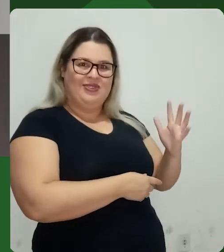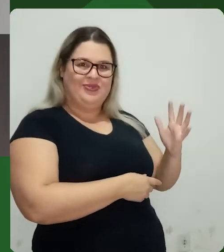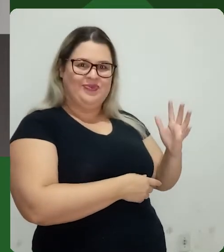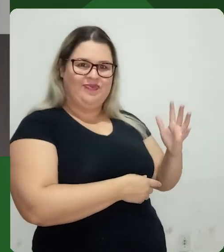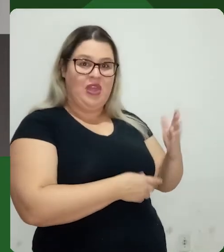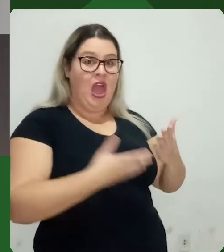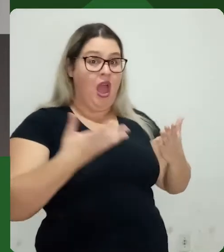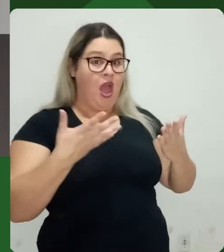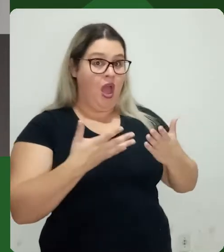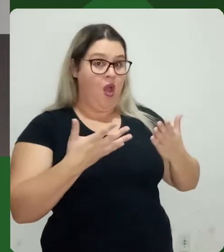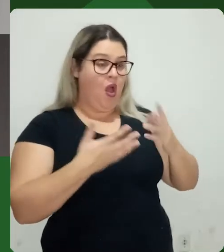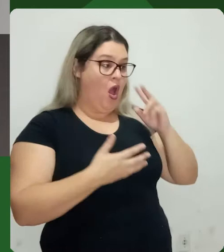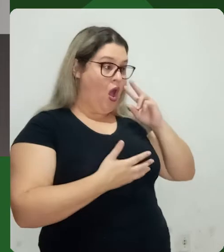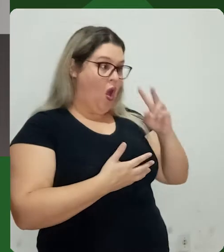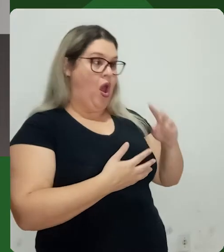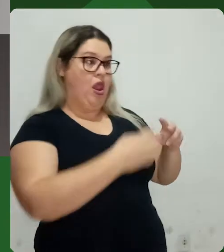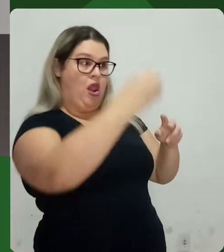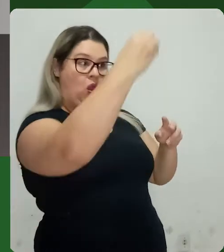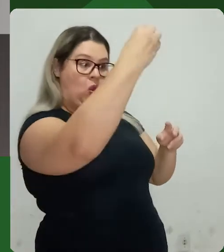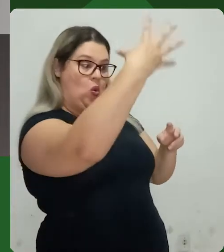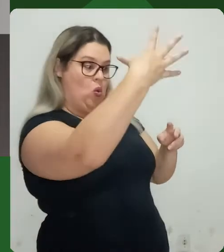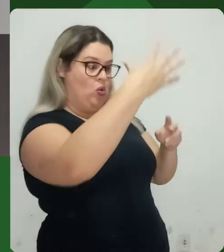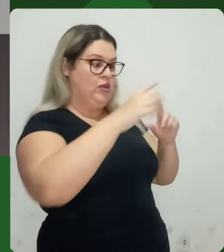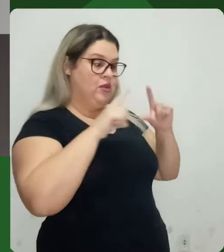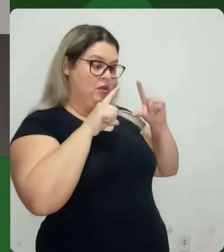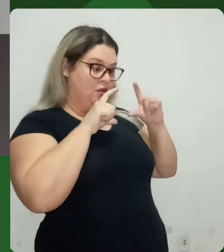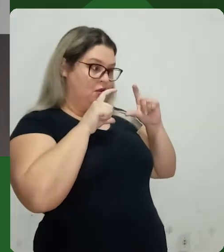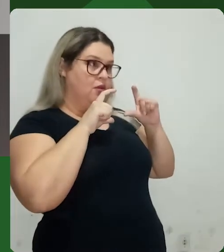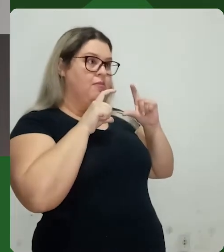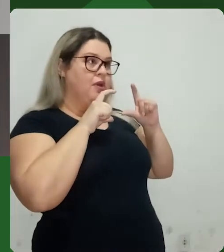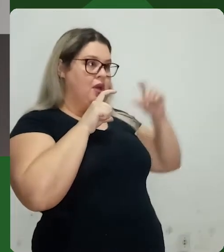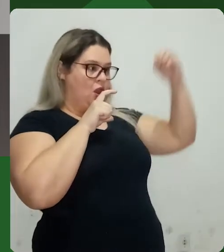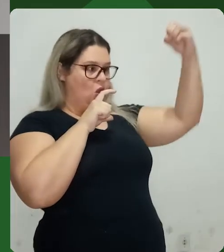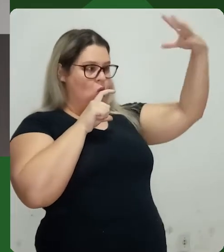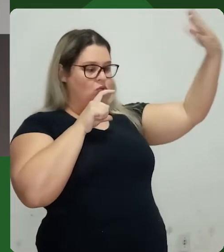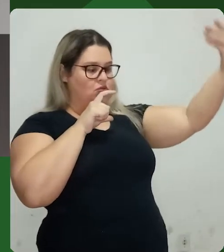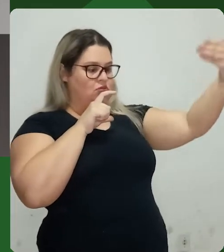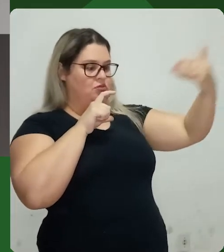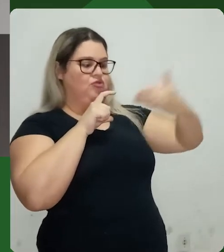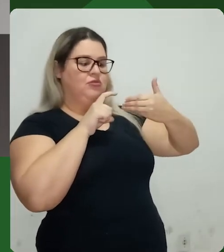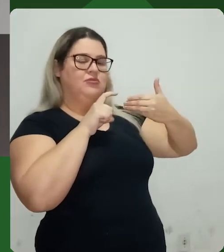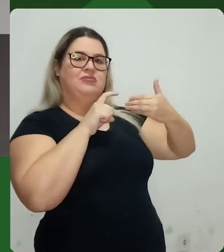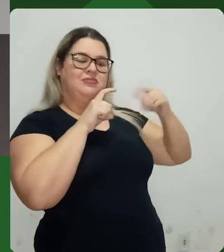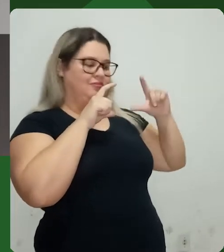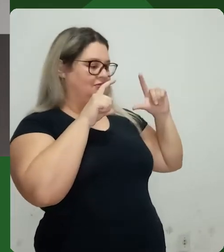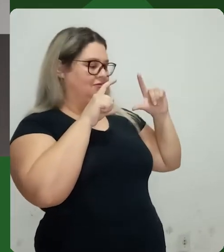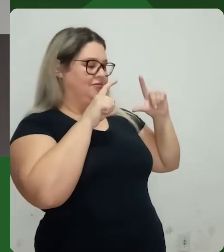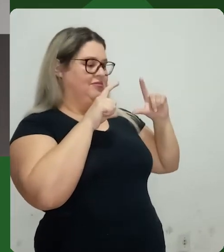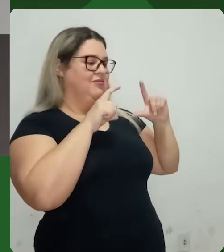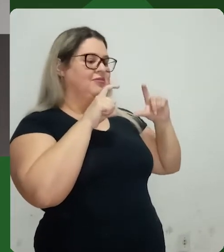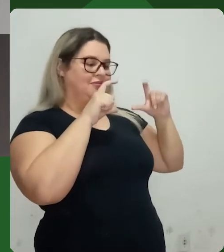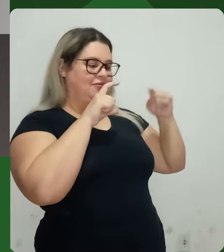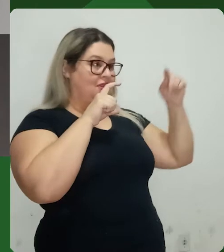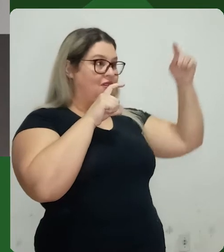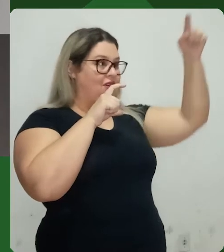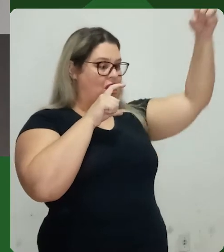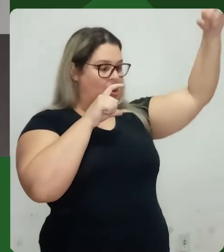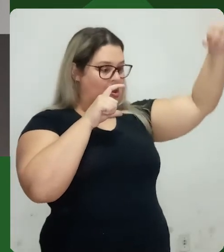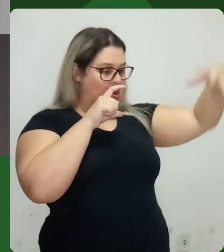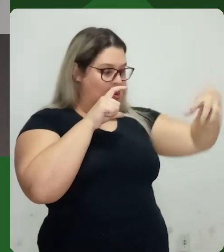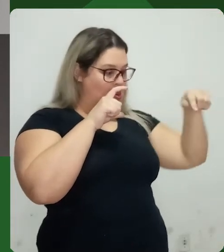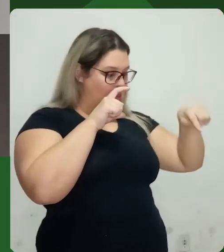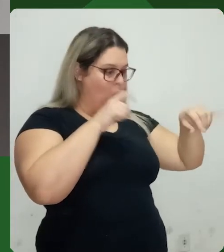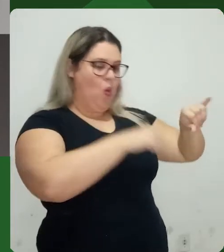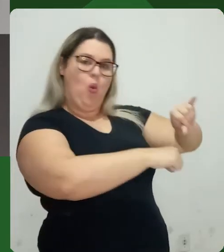luz, né? O que acontece? Agora, eu vou deixar essa luz vindo diretamente pra câmera. Olha só, a luz tá vindo lá de cima, aqui do